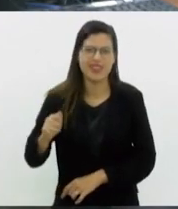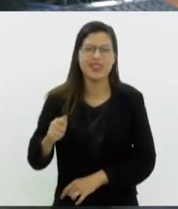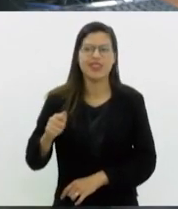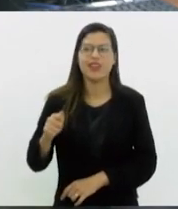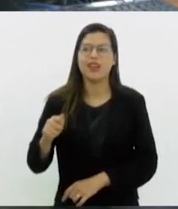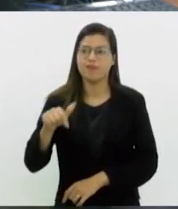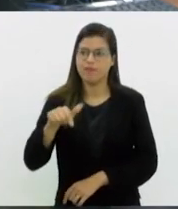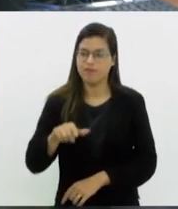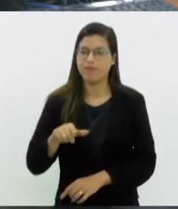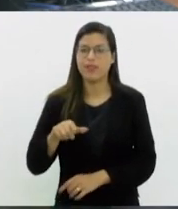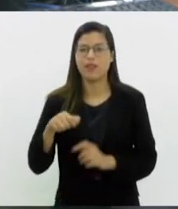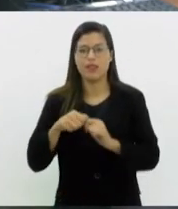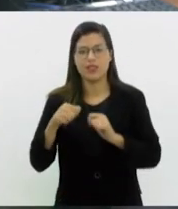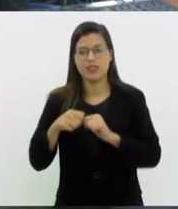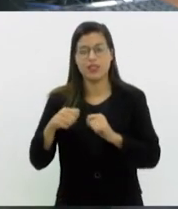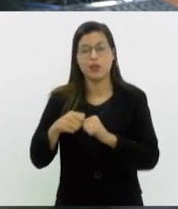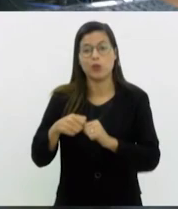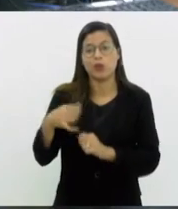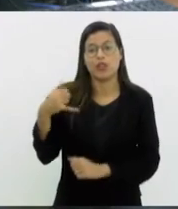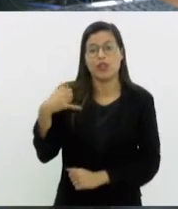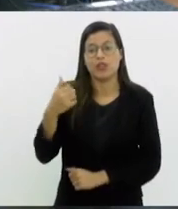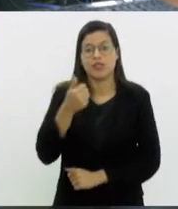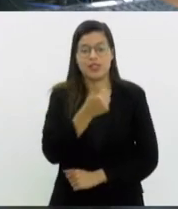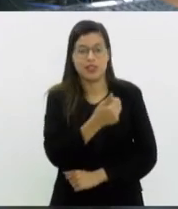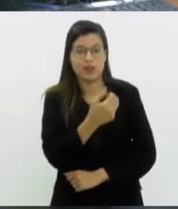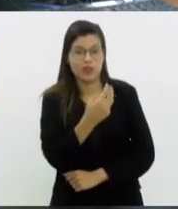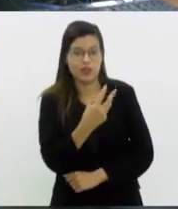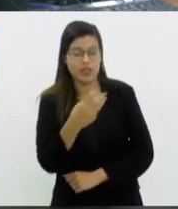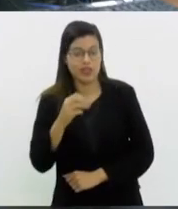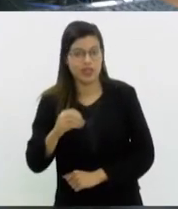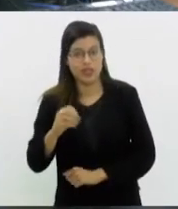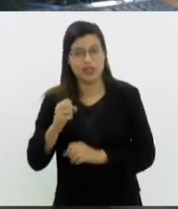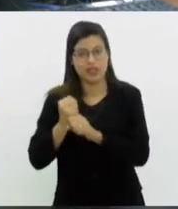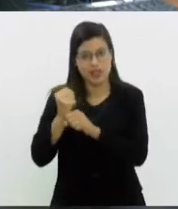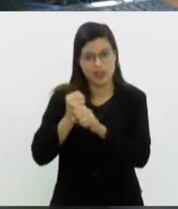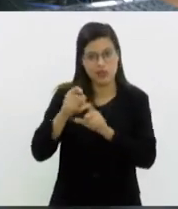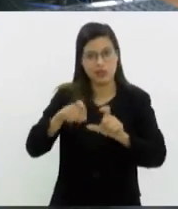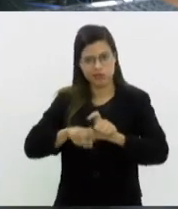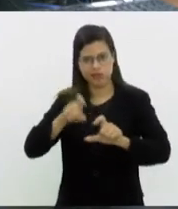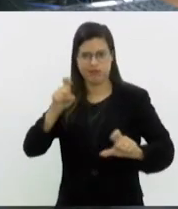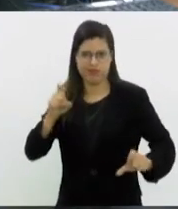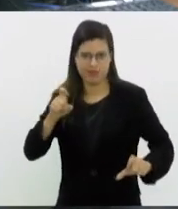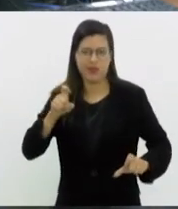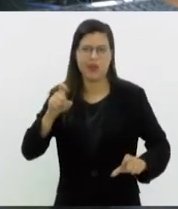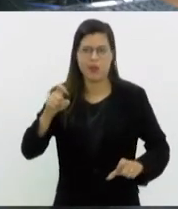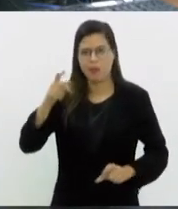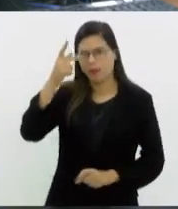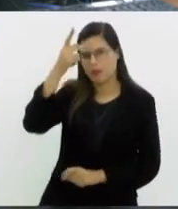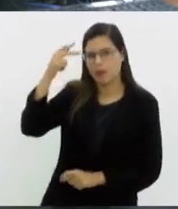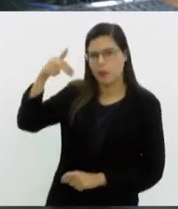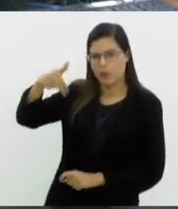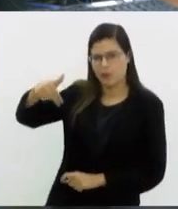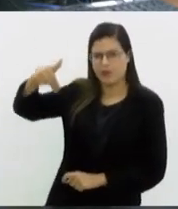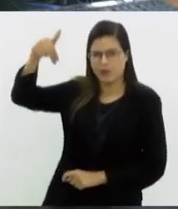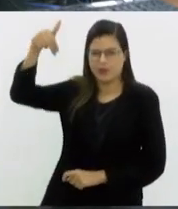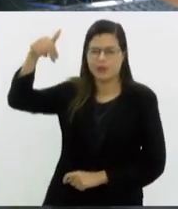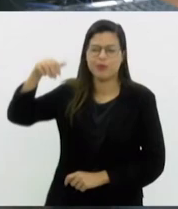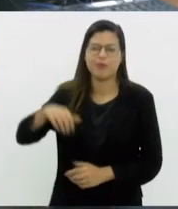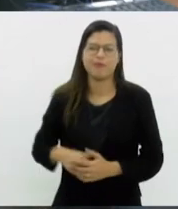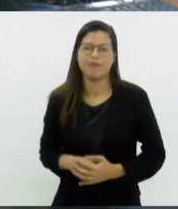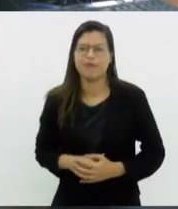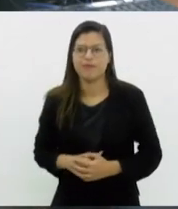completando 135 anos de emancipação, povo que mora lá no Noroeste. Agora vamos para as imagens